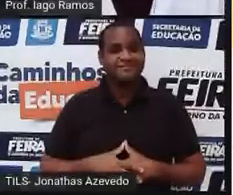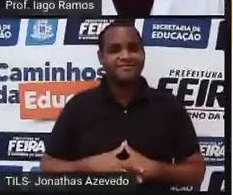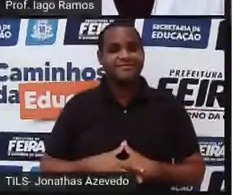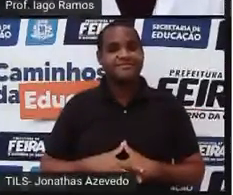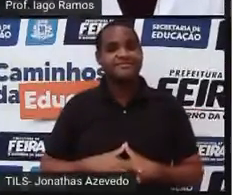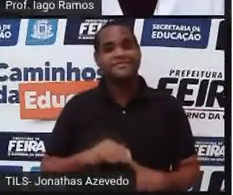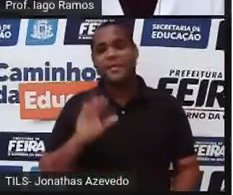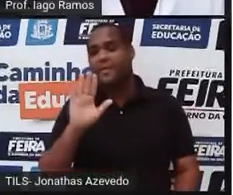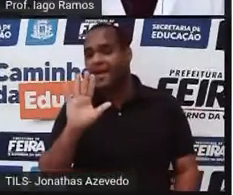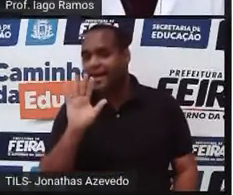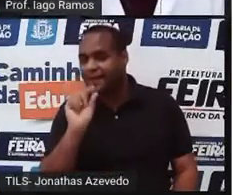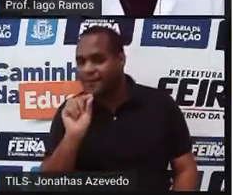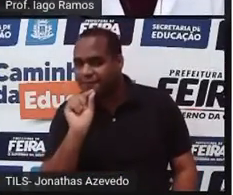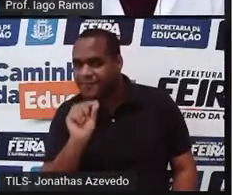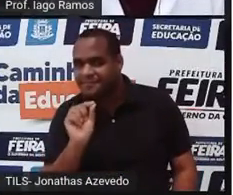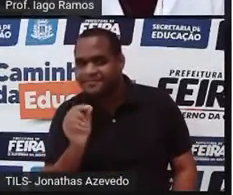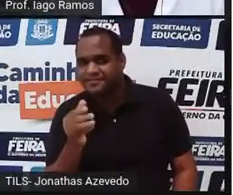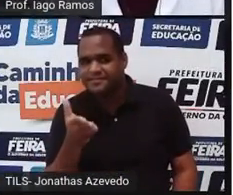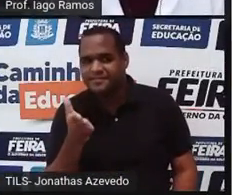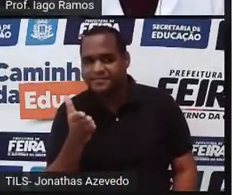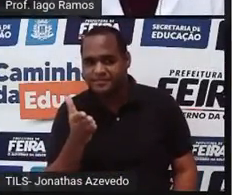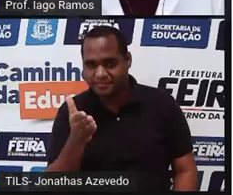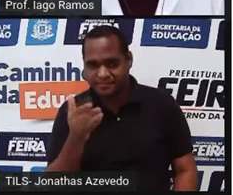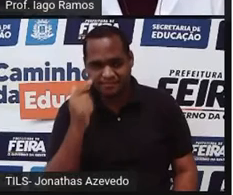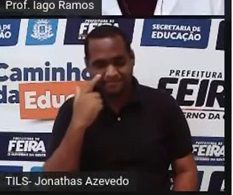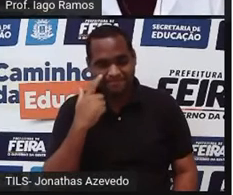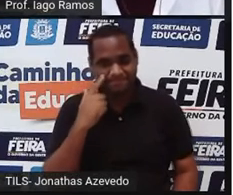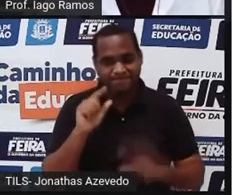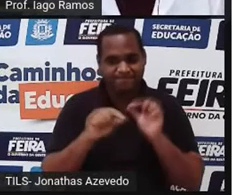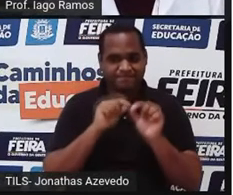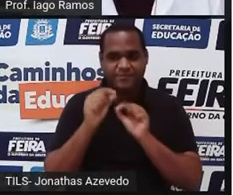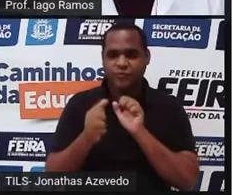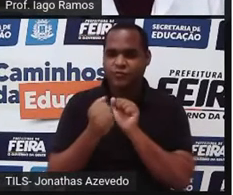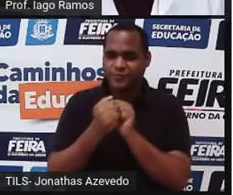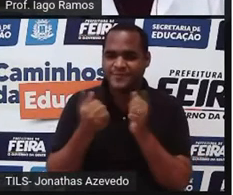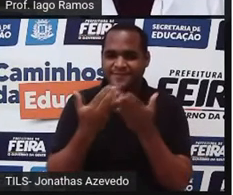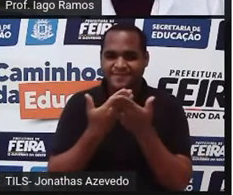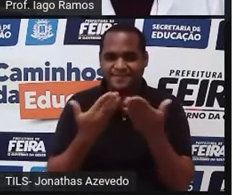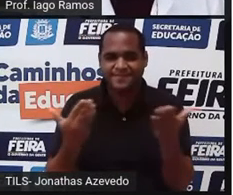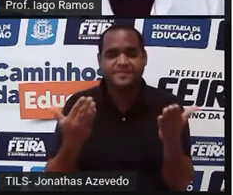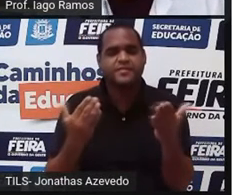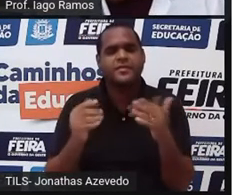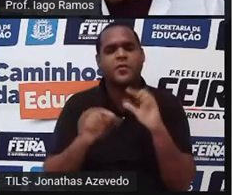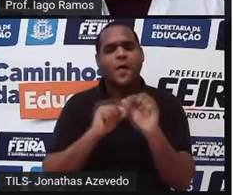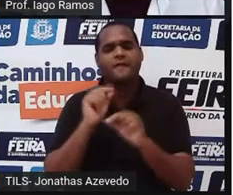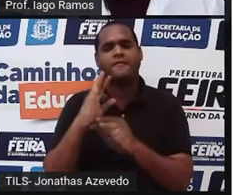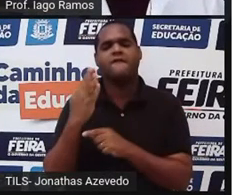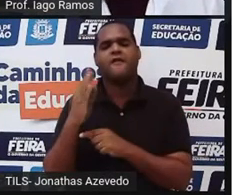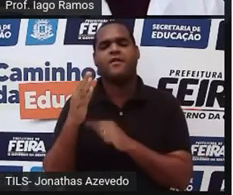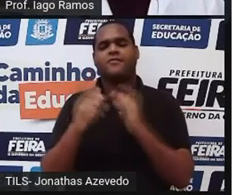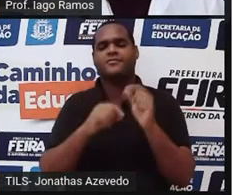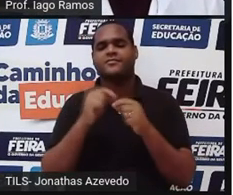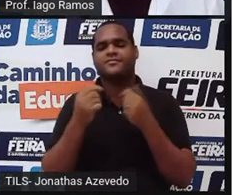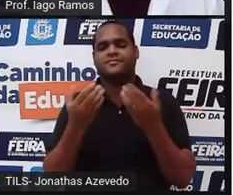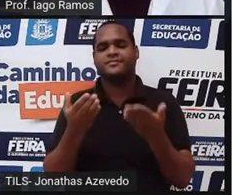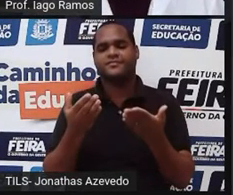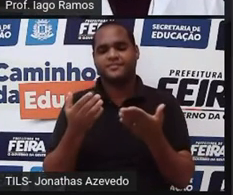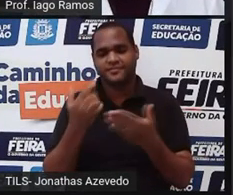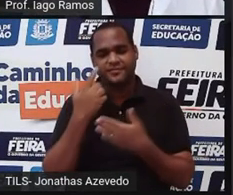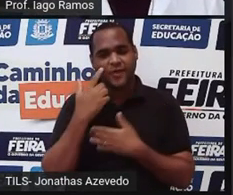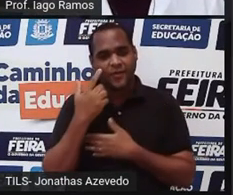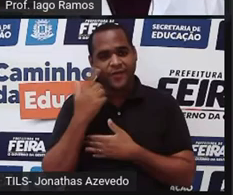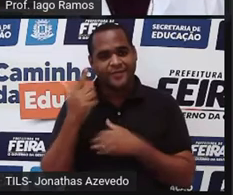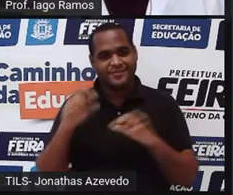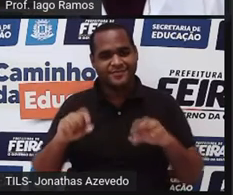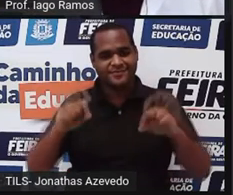Mas aqui eu vou conferir junto com você por que que deu falso. Olha só, vem comigo